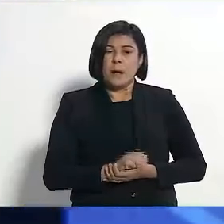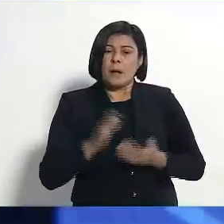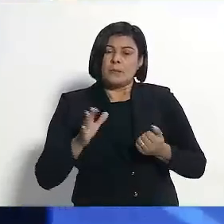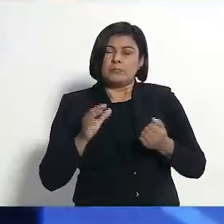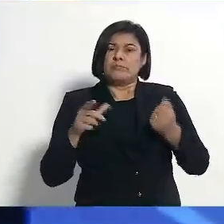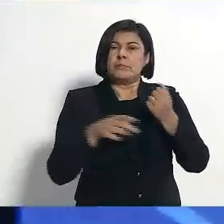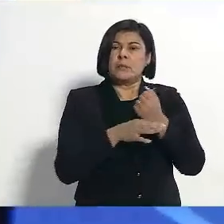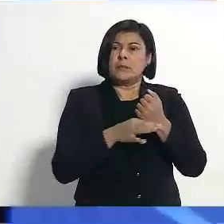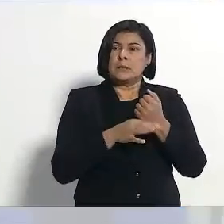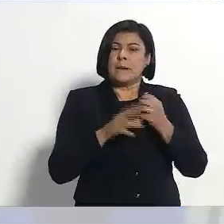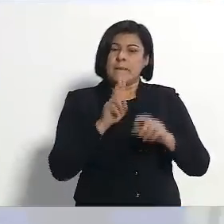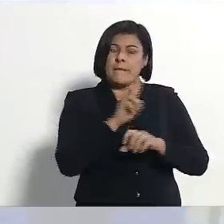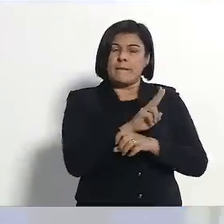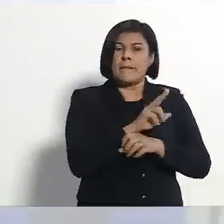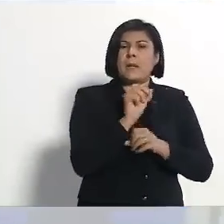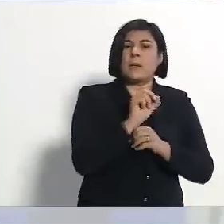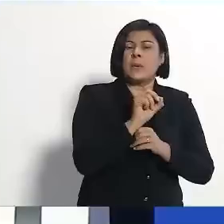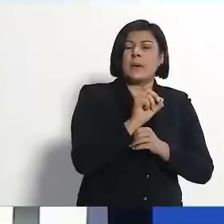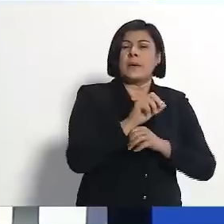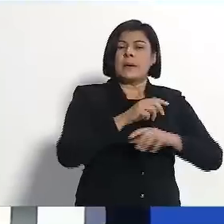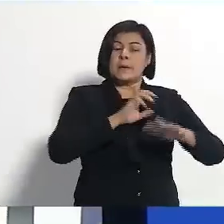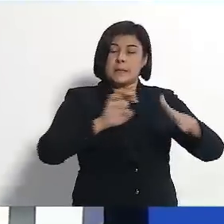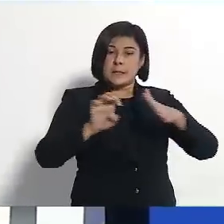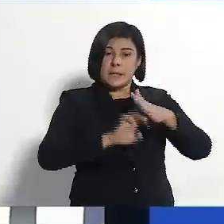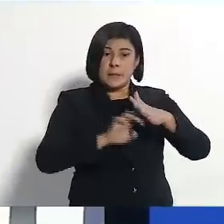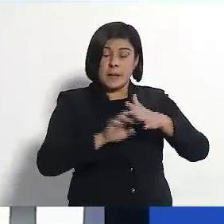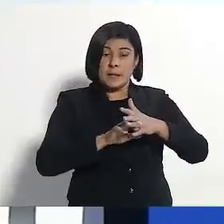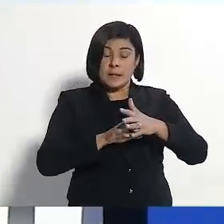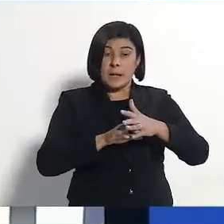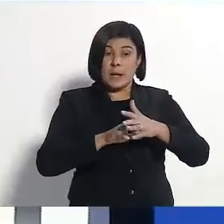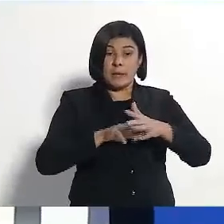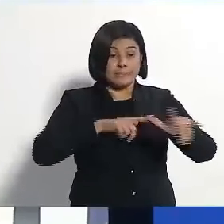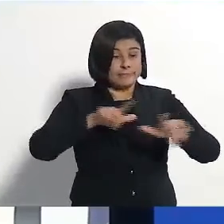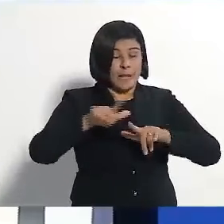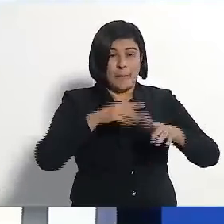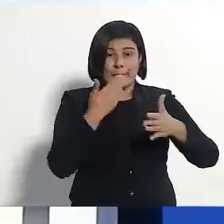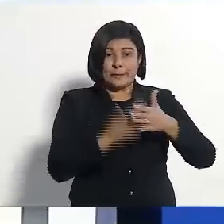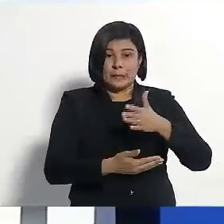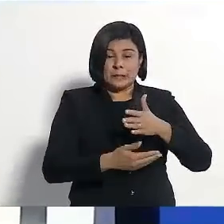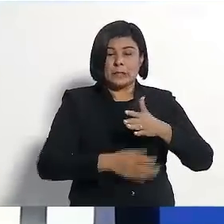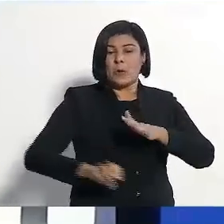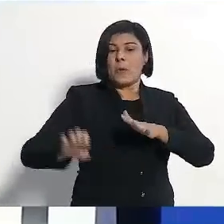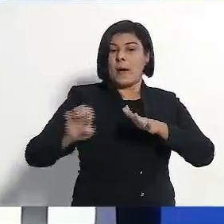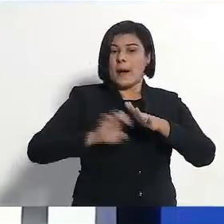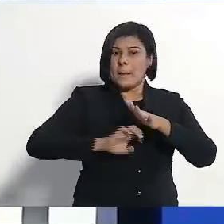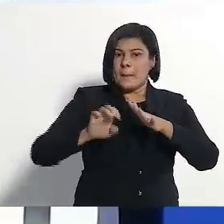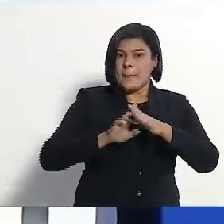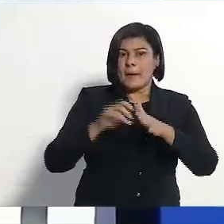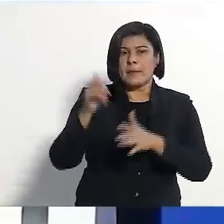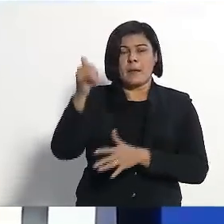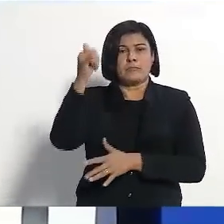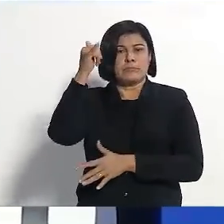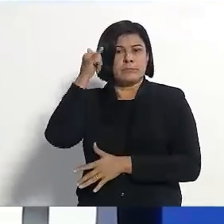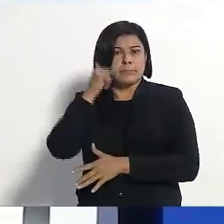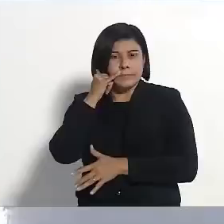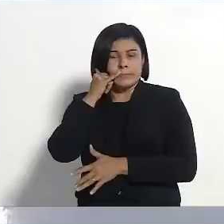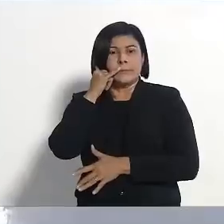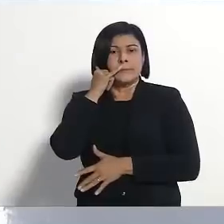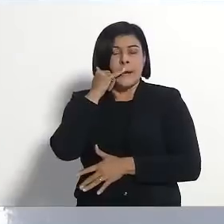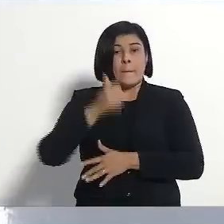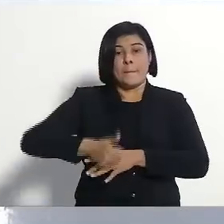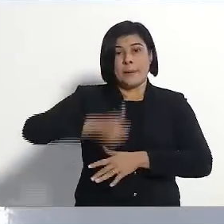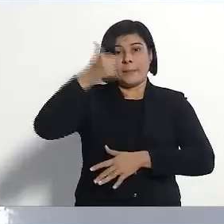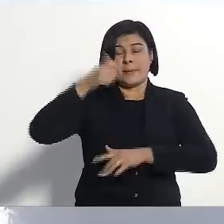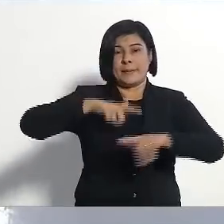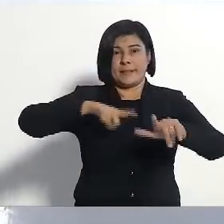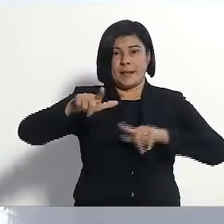por quê? Porque quando eu estava desempregada aos 18 anos, foi uma empresa de telefonia que me deu meu primeiro emprego de carteira assinada. Candidata, eu sei